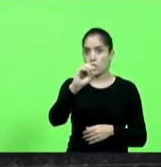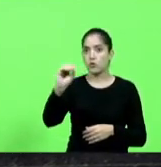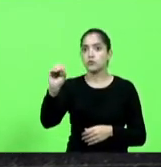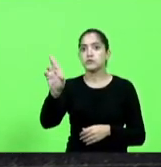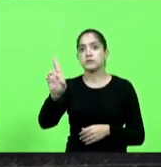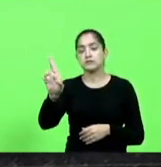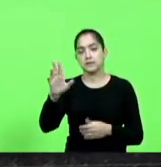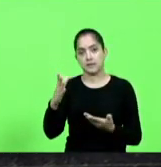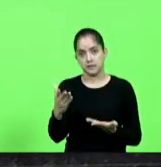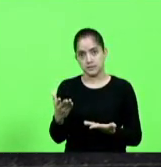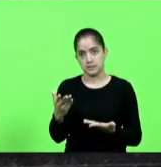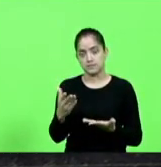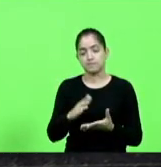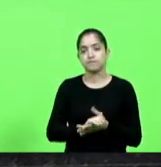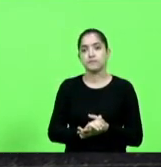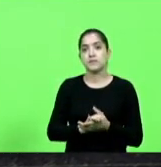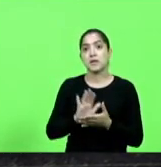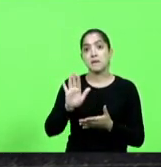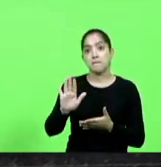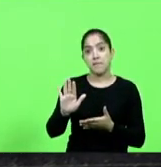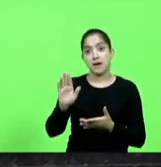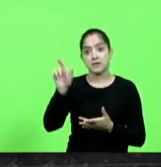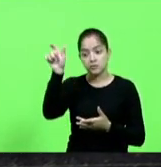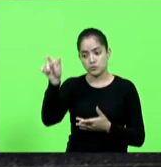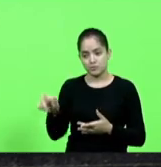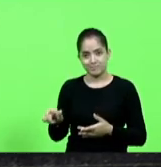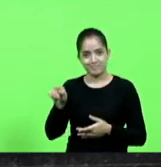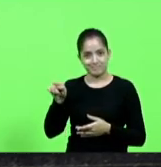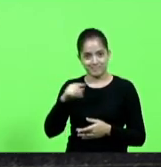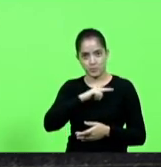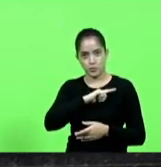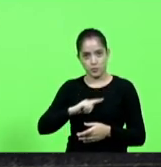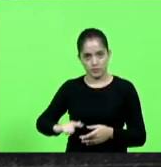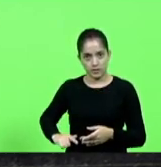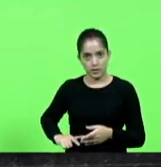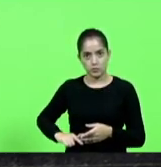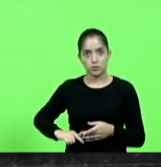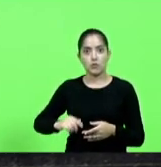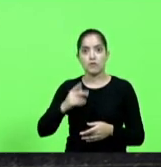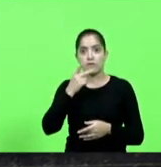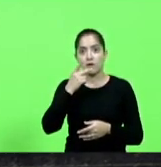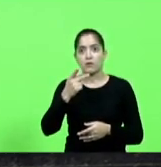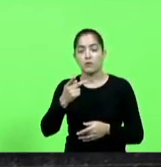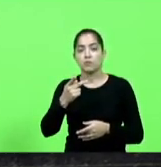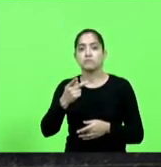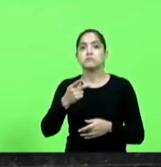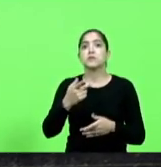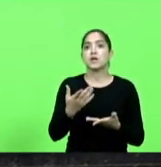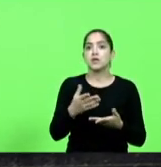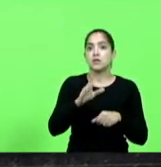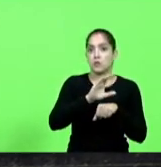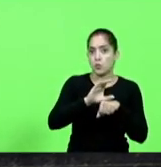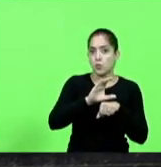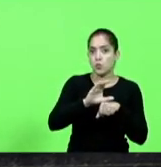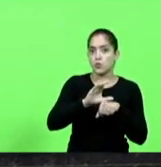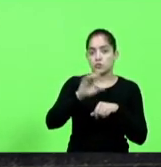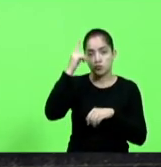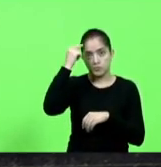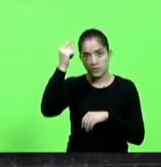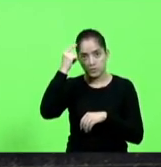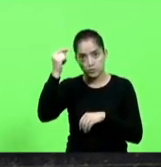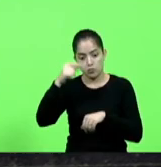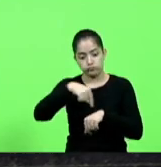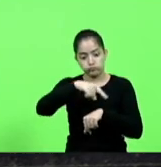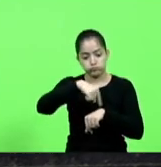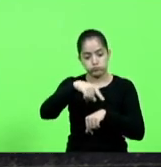o governador sinalizou que se o professor tem curso superior e tem 40 horas semanais